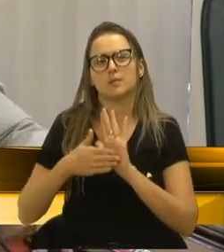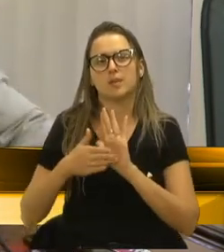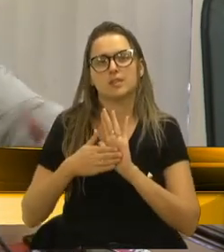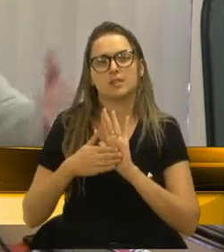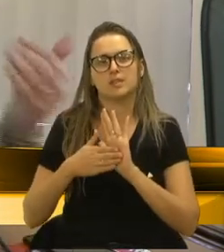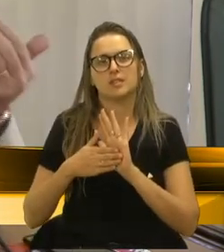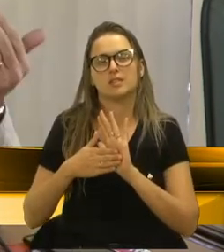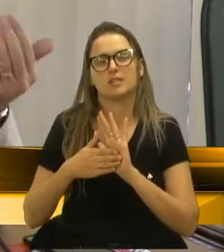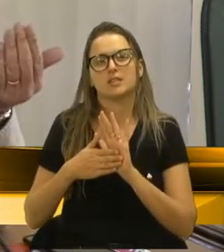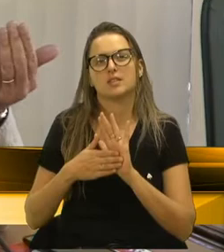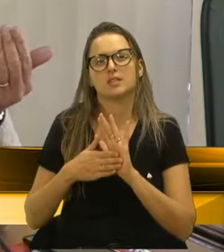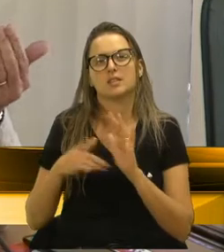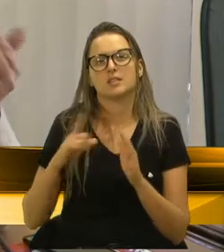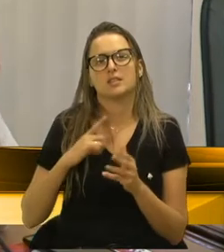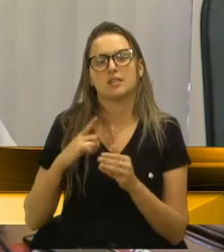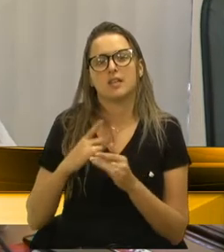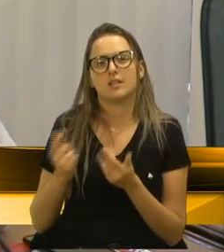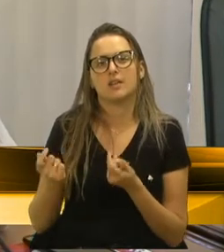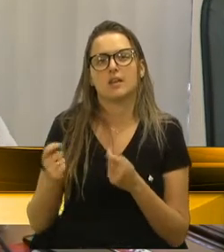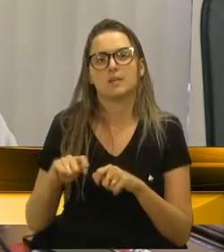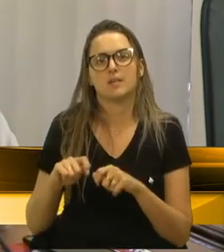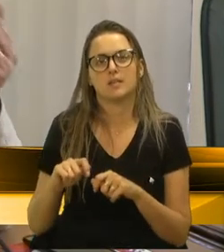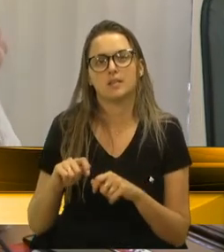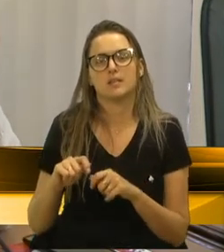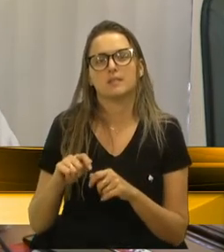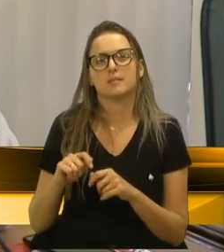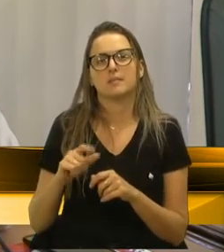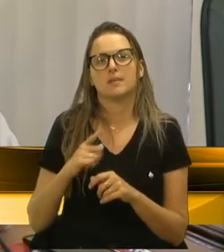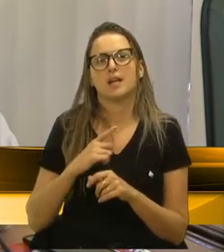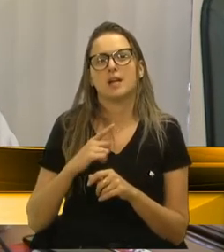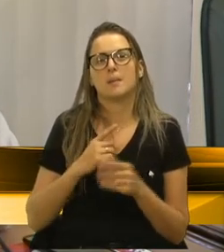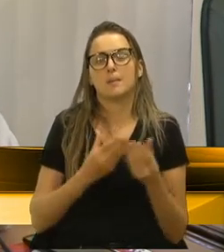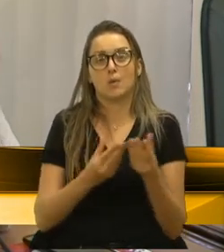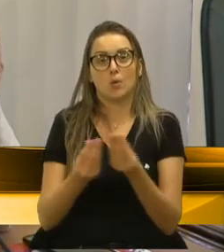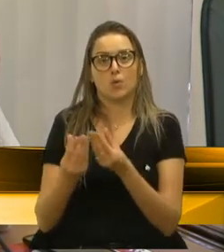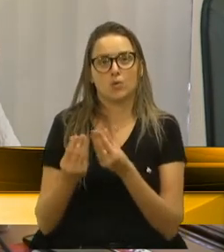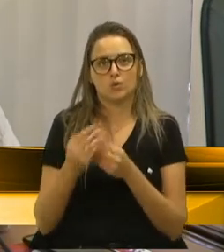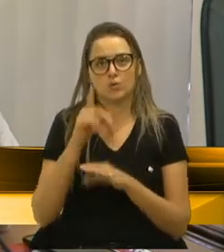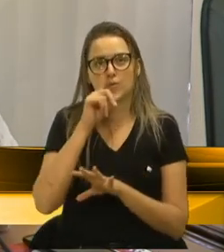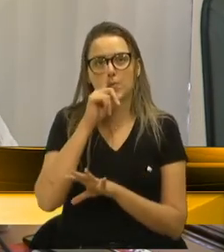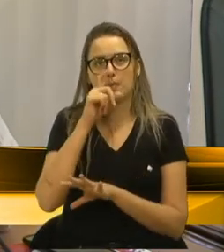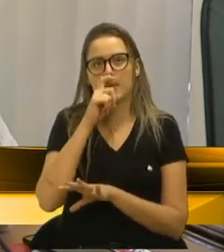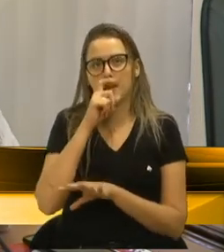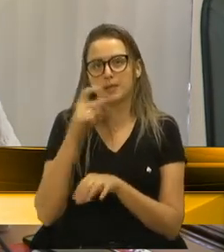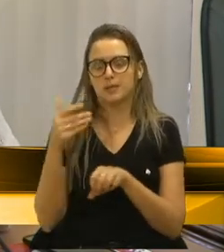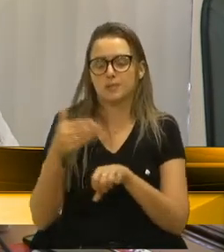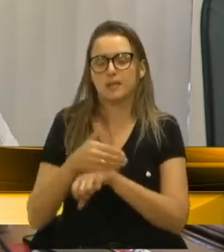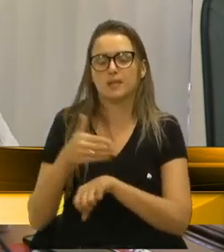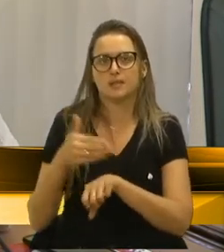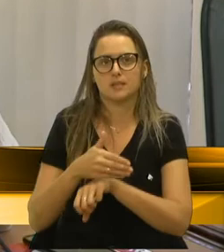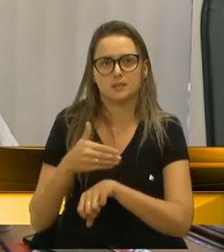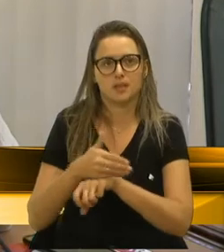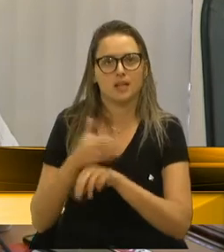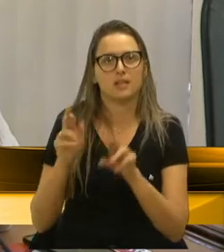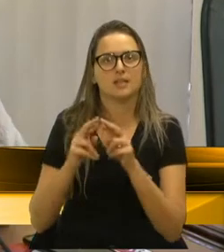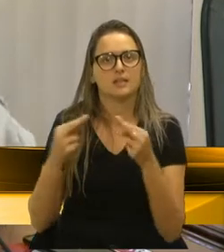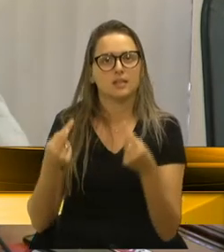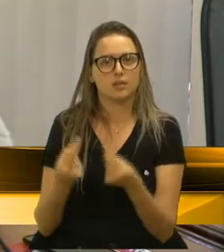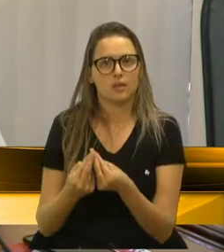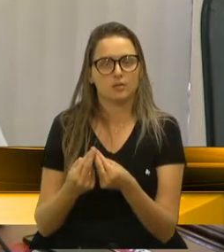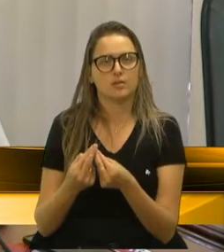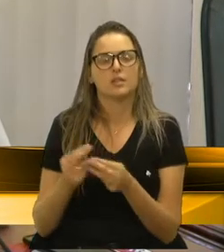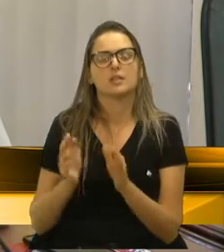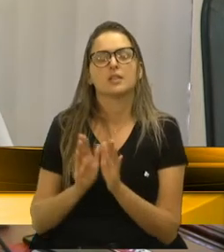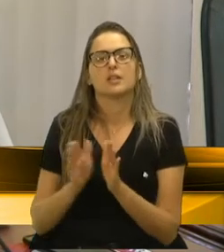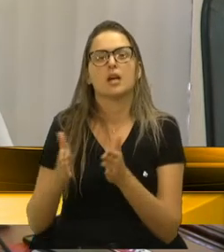deram a condição para que centenas de pais pudessem, ontem, participar desse encontro. Onde a